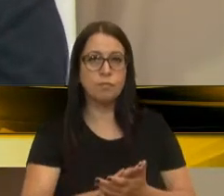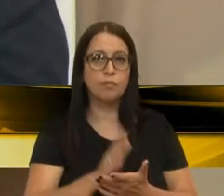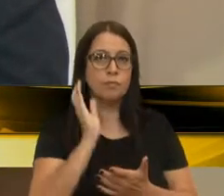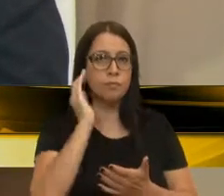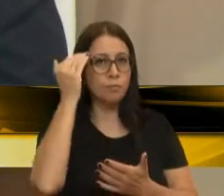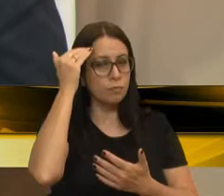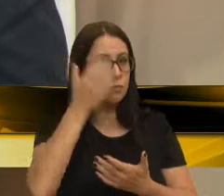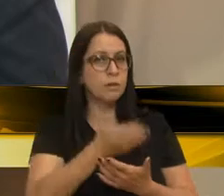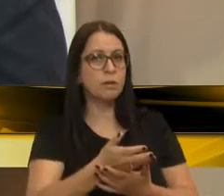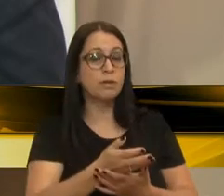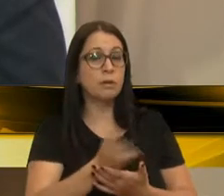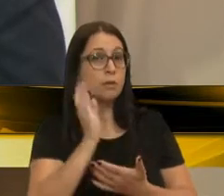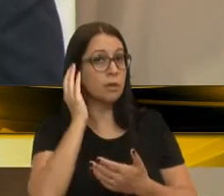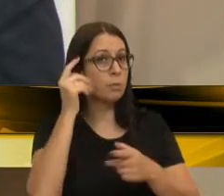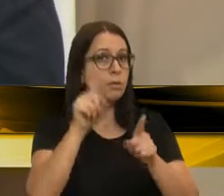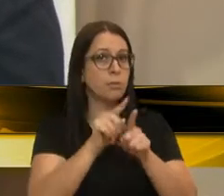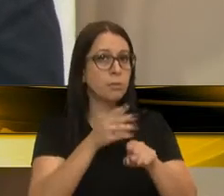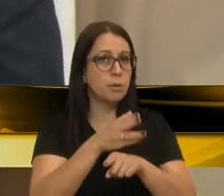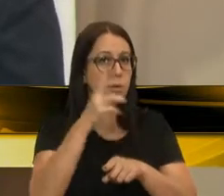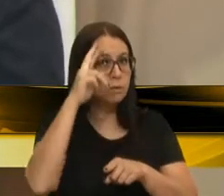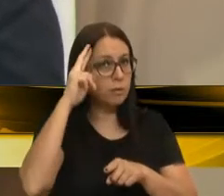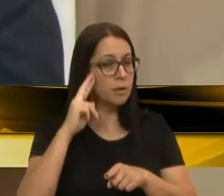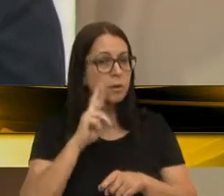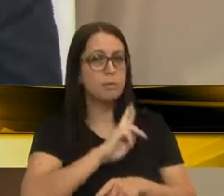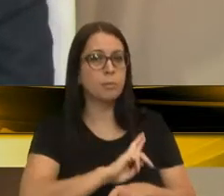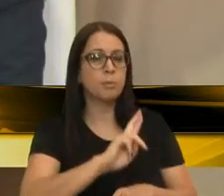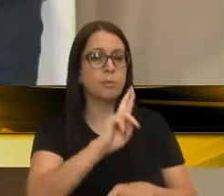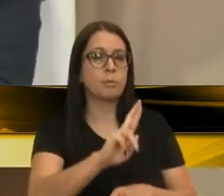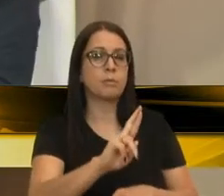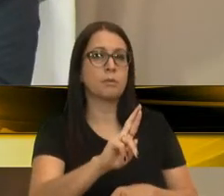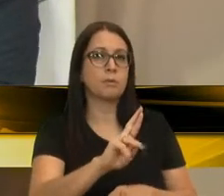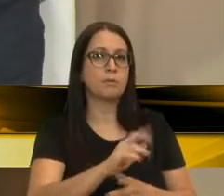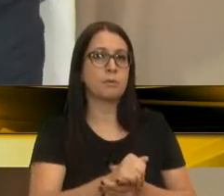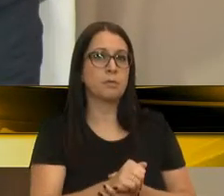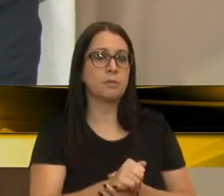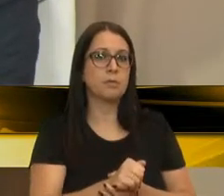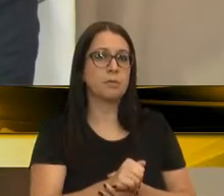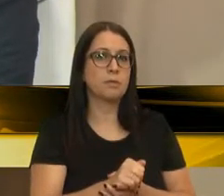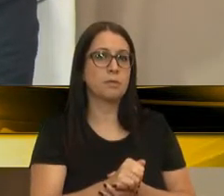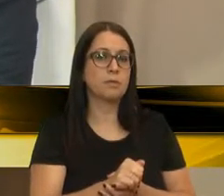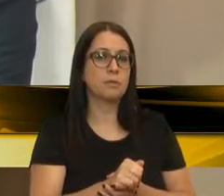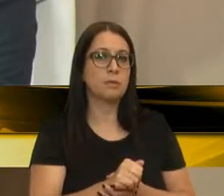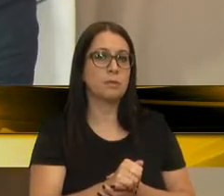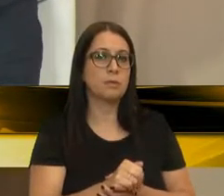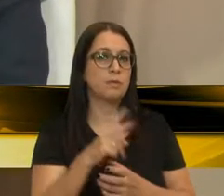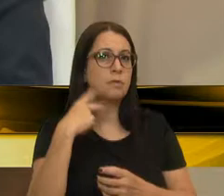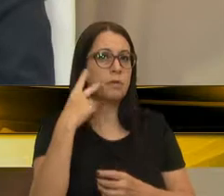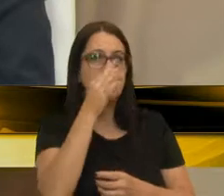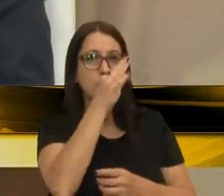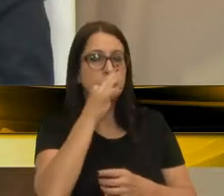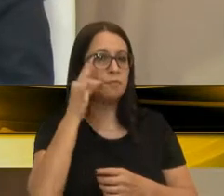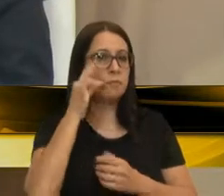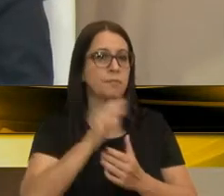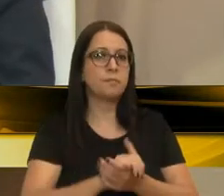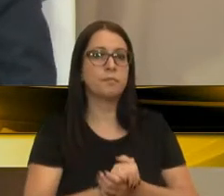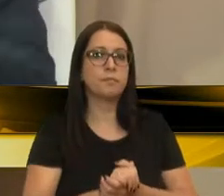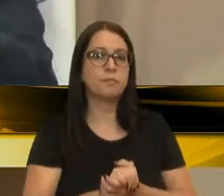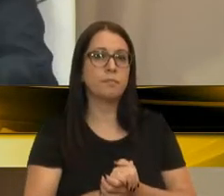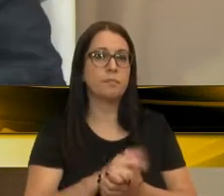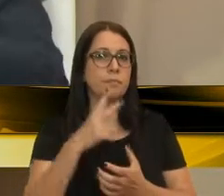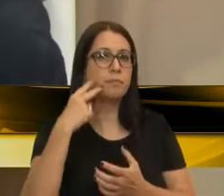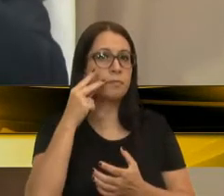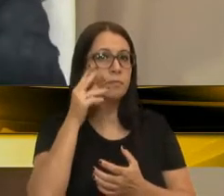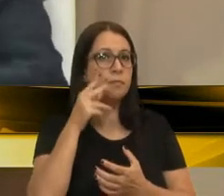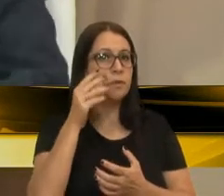onde o vereador Felipe participou, o vereador Rafael, o representante da... da vereadora Tatiane, o vereador